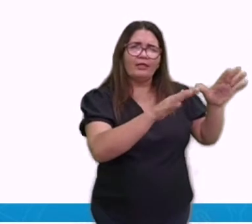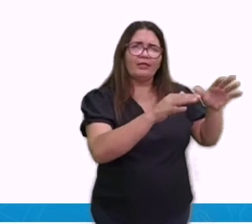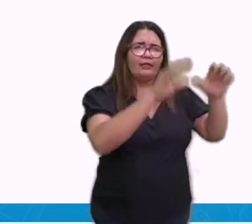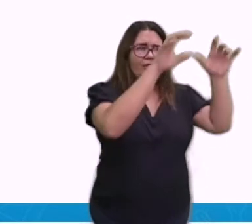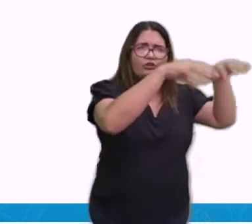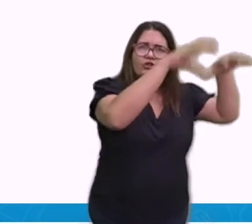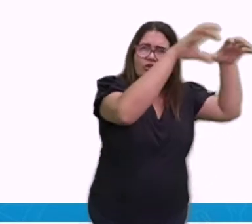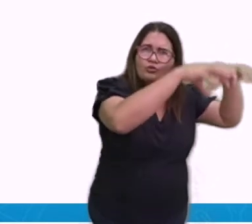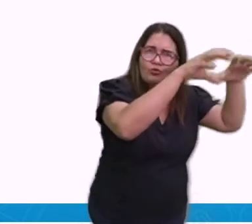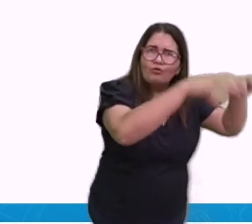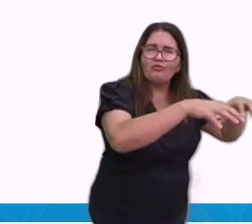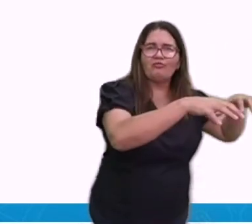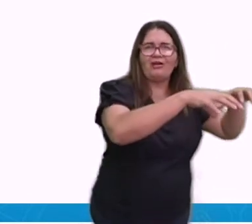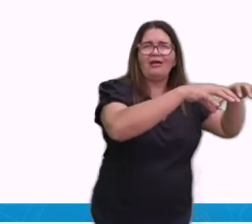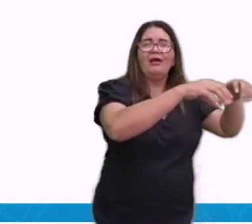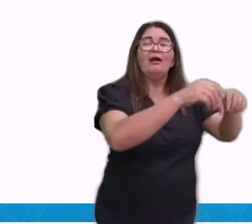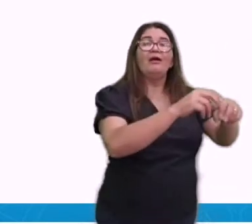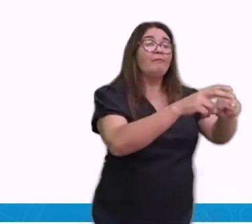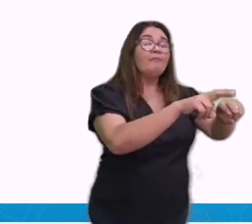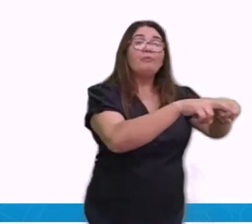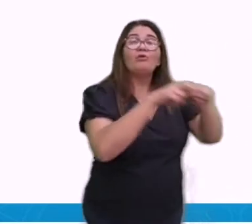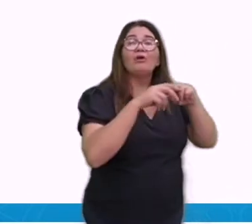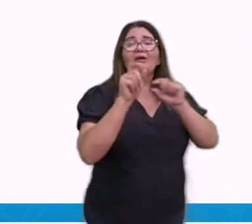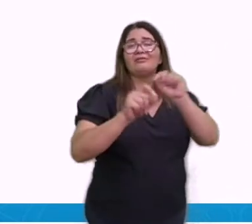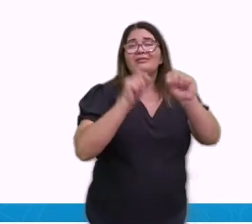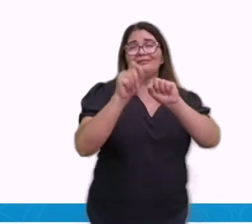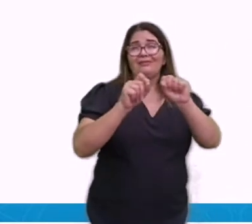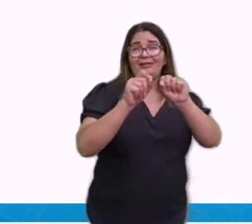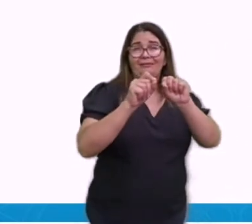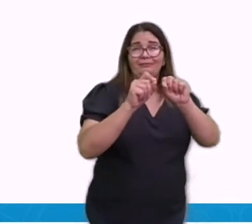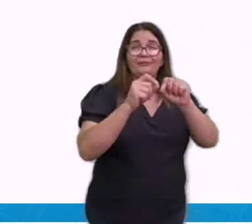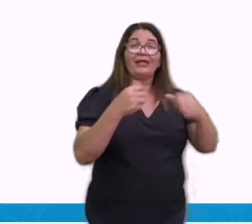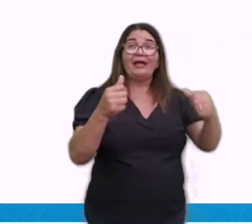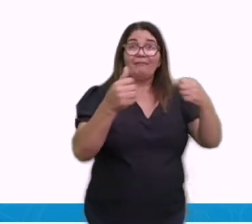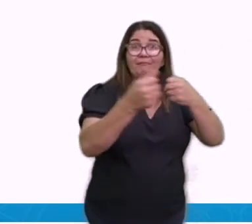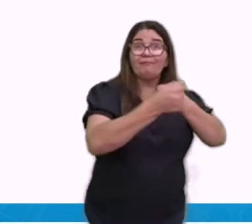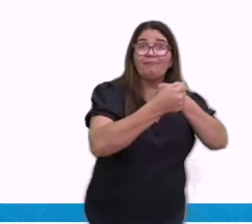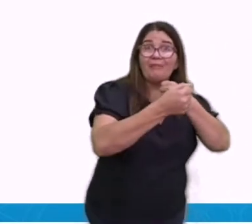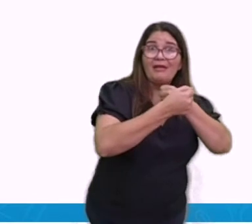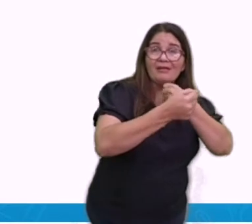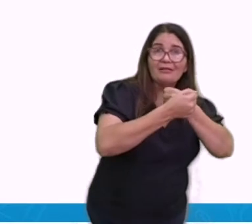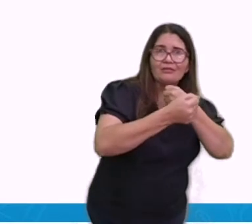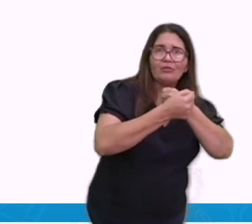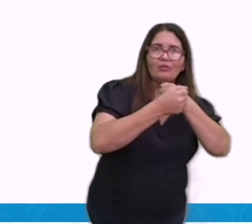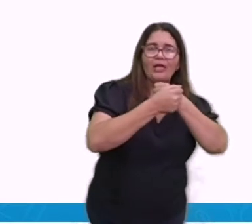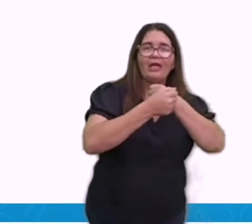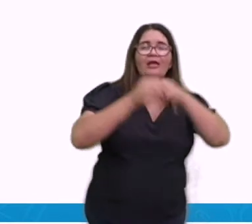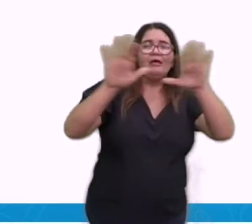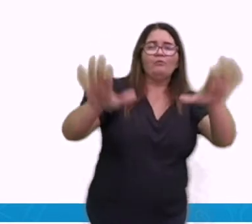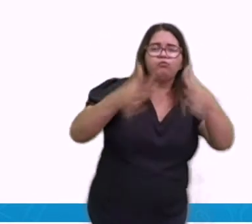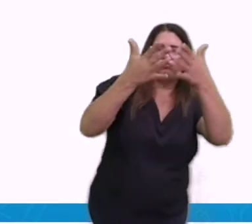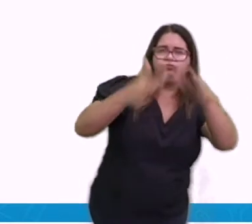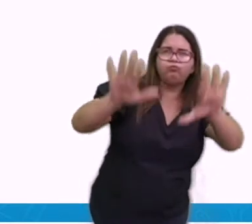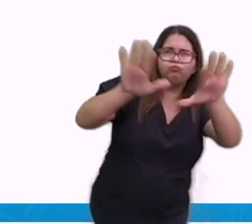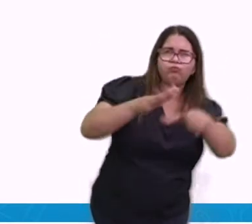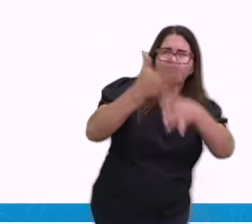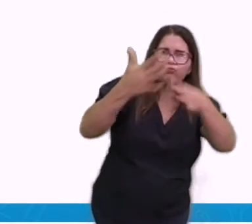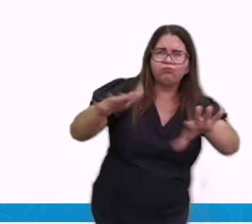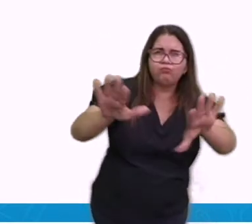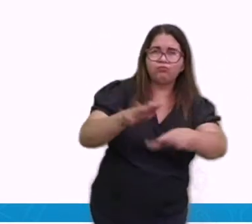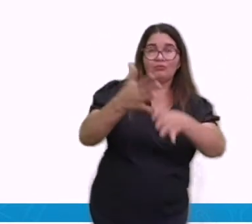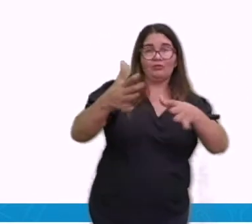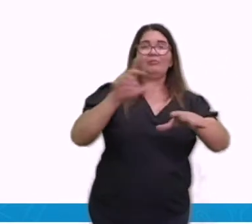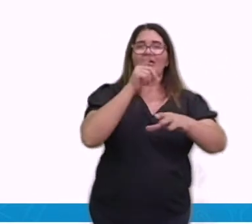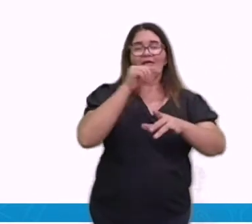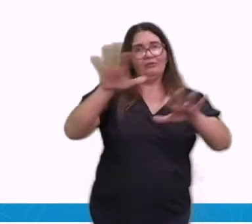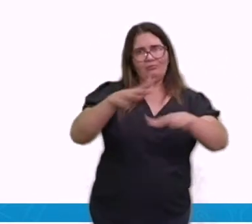tropical litorâneo. Ih, agora bagunçou. Confundiu tudo. Sim, nessa região, a gente tem vários tipos